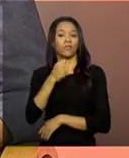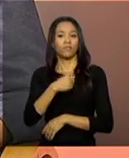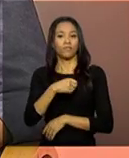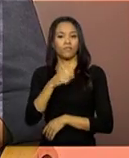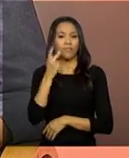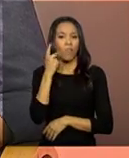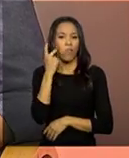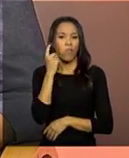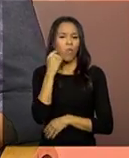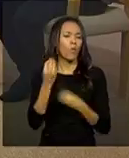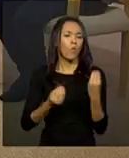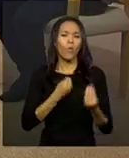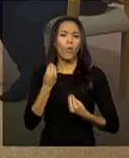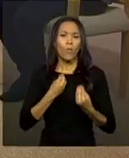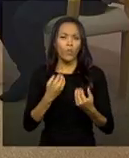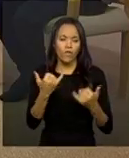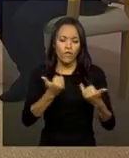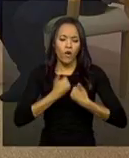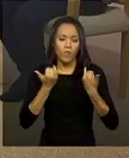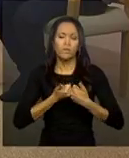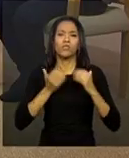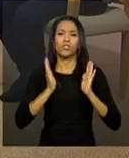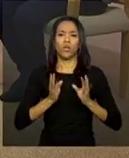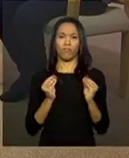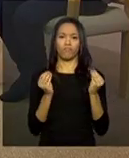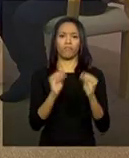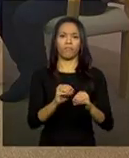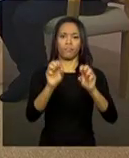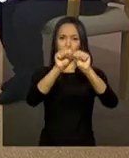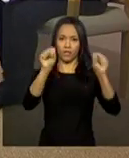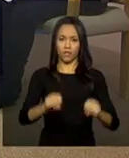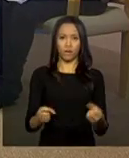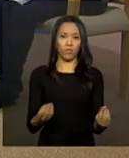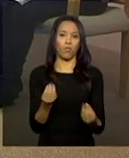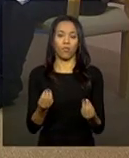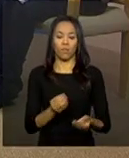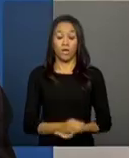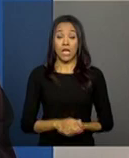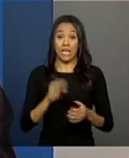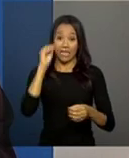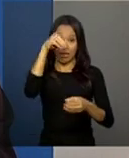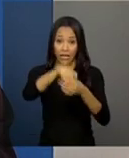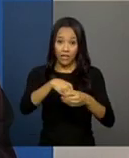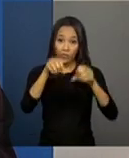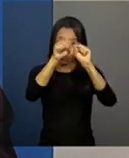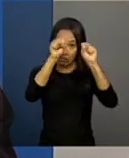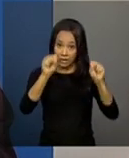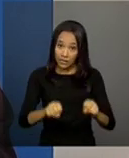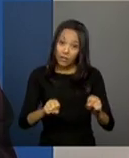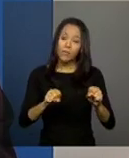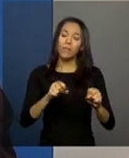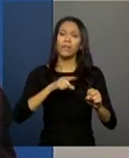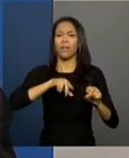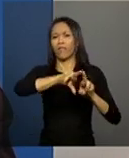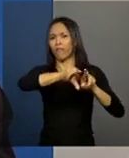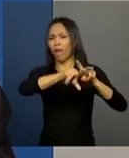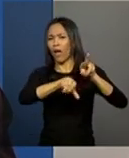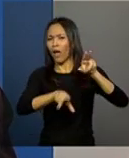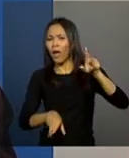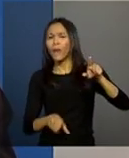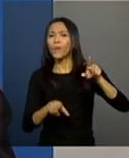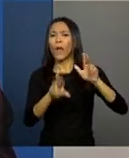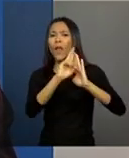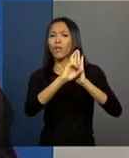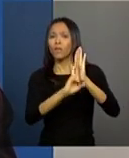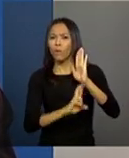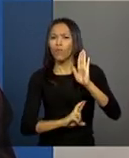sistema? No sistema existem vários relatórios. O Luiz sempre comenta que faltam